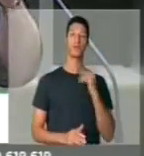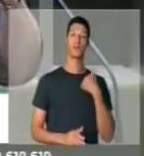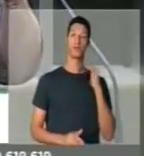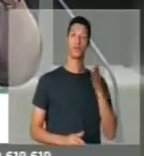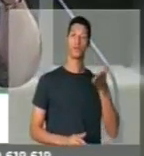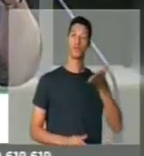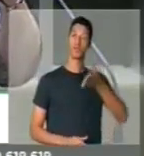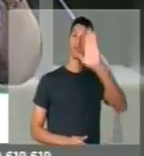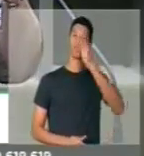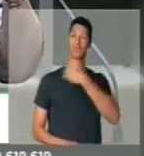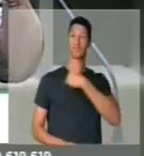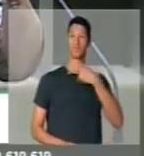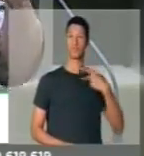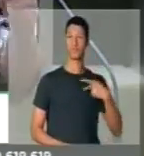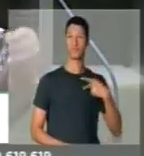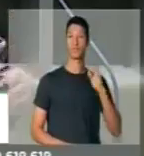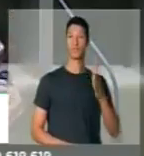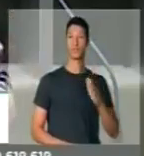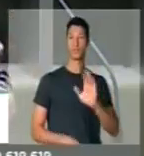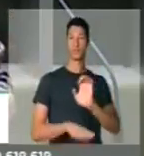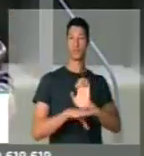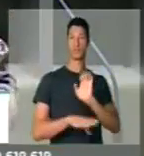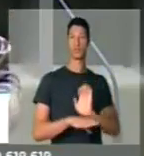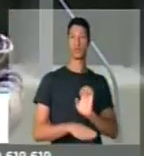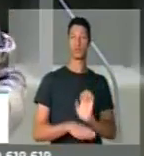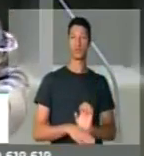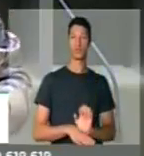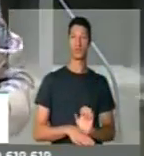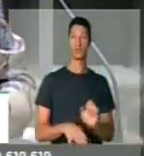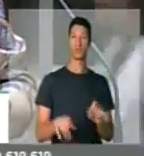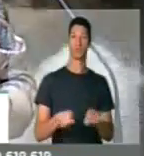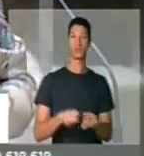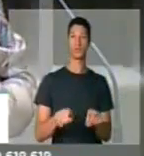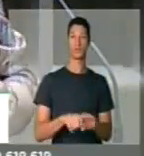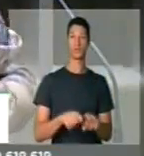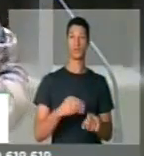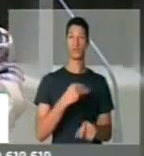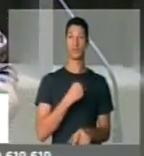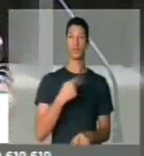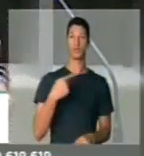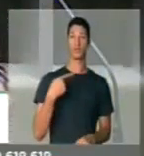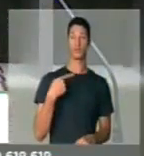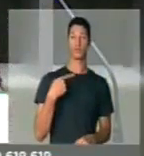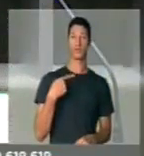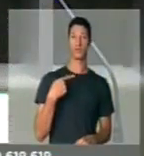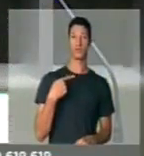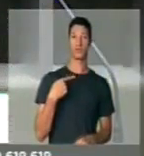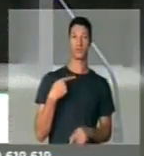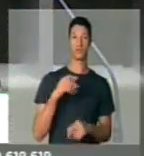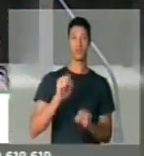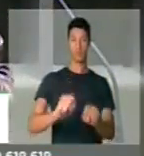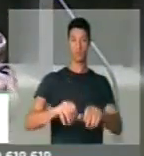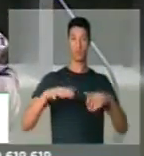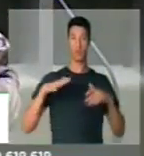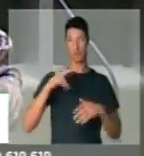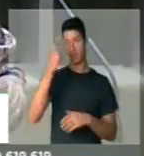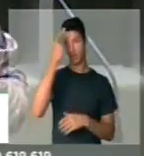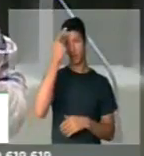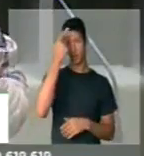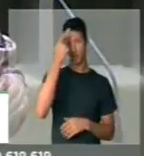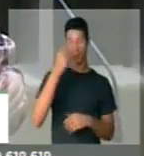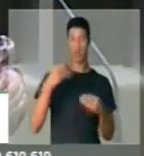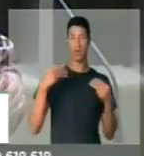fui ao Ministério Público naquele Estado, também ao Ministério Público, a sessão paulista